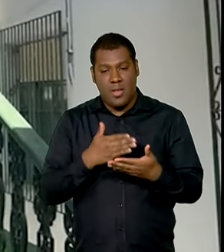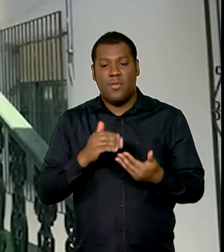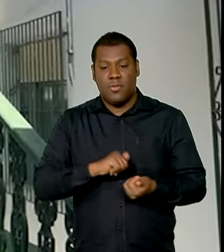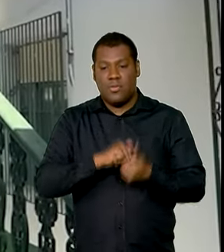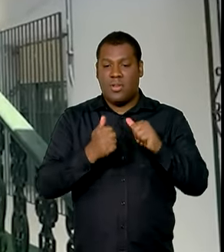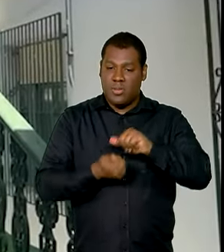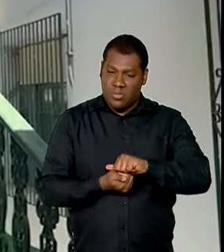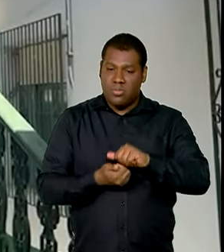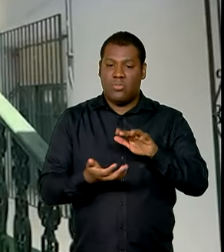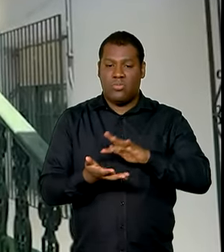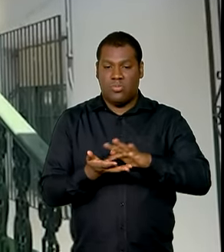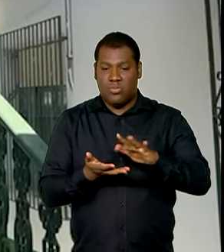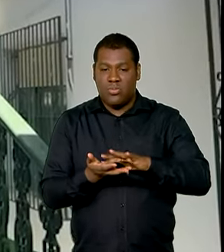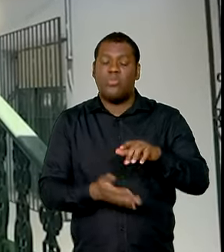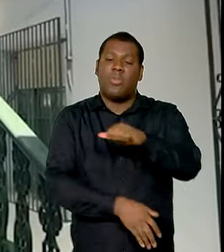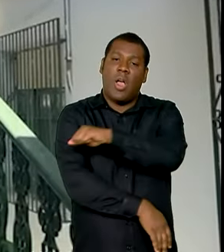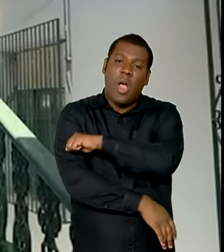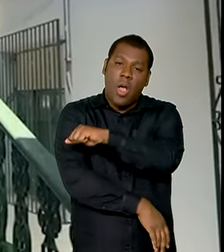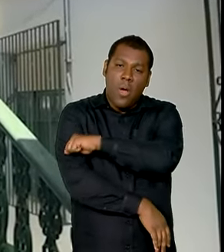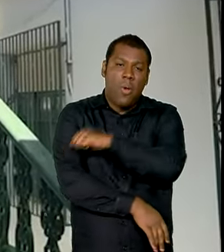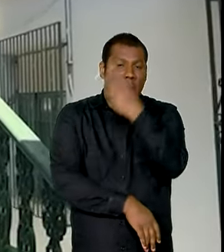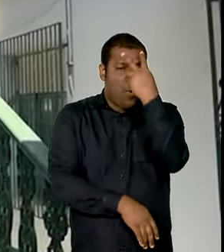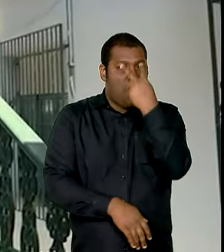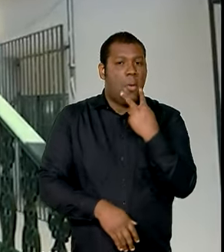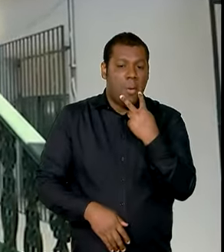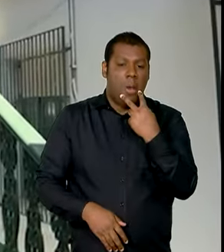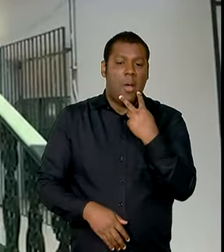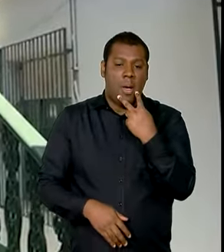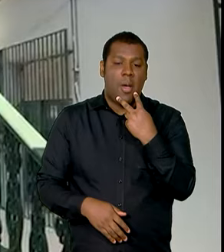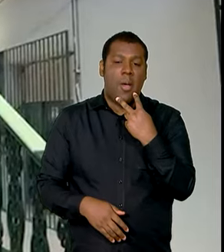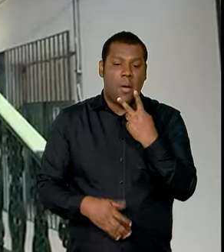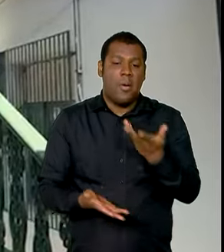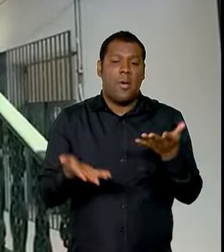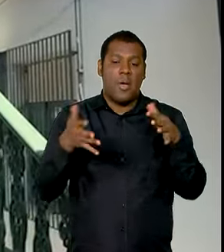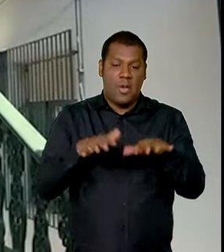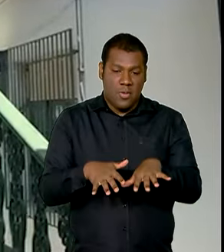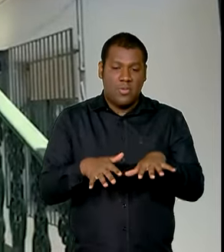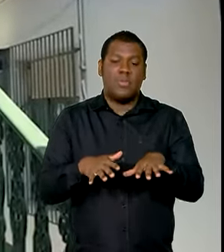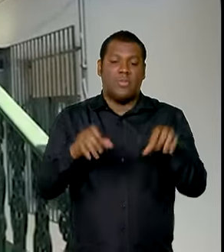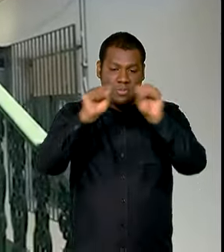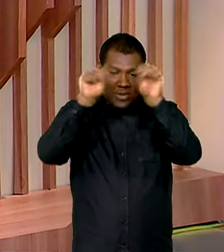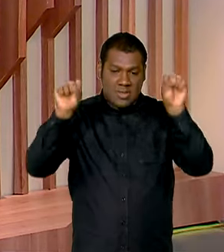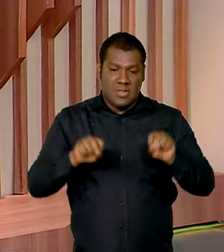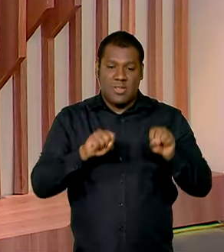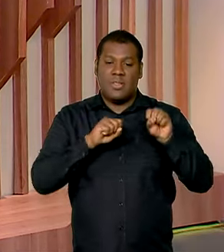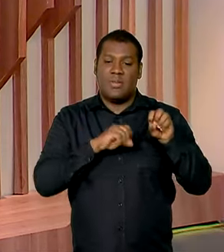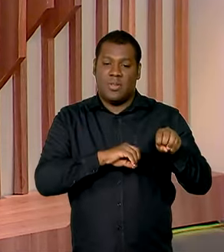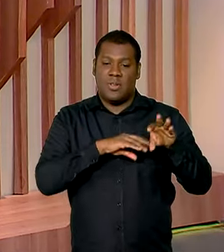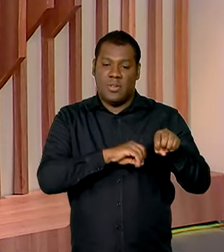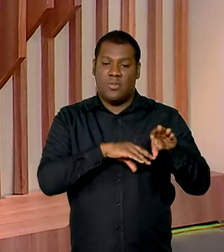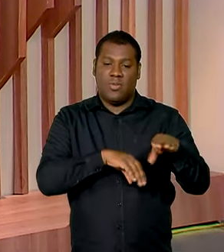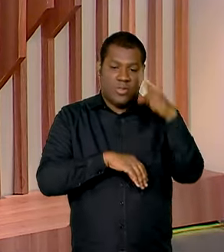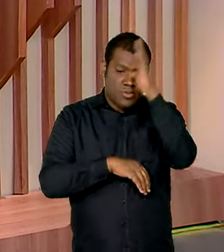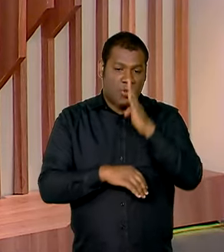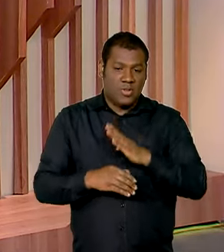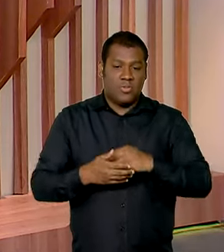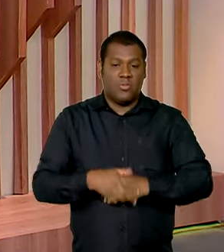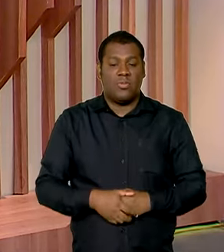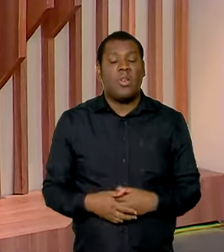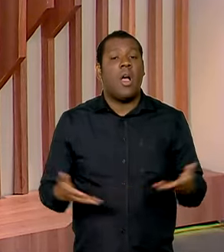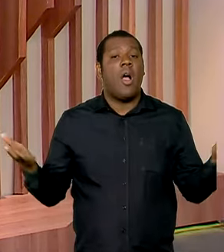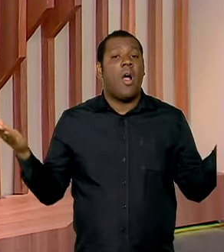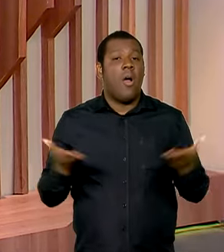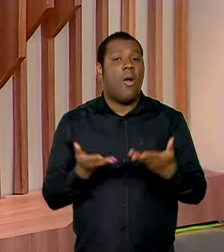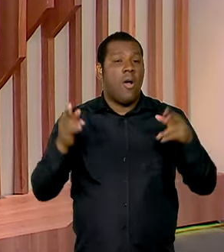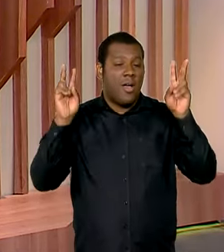alunos cegos possam efetivar a sua inclusão no sistema educacional brasileiro. Isso aí. Agora vamos